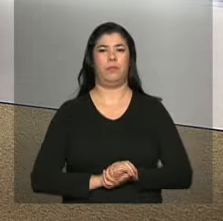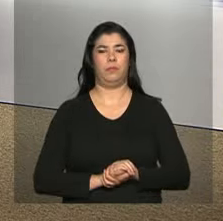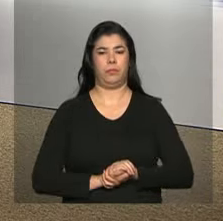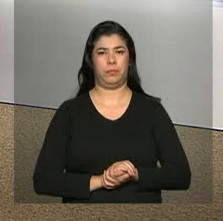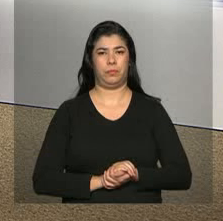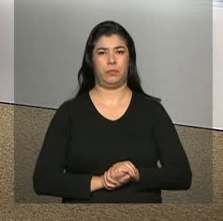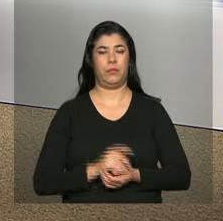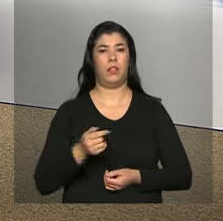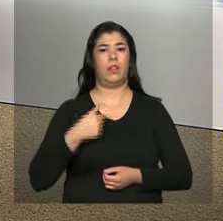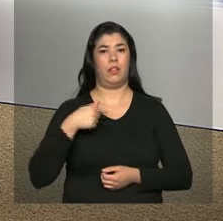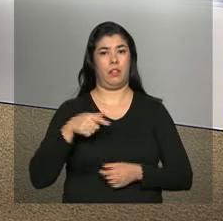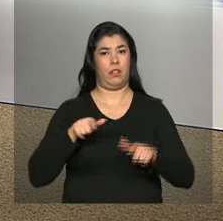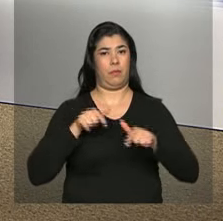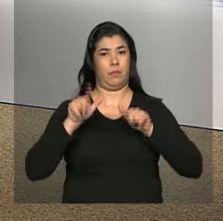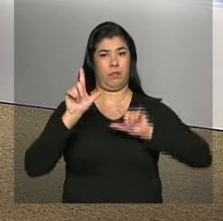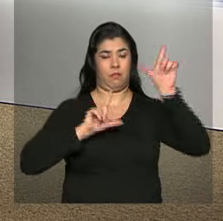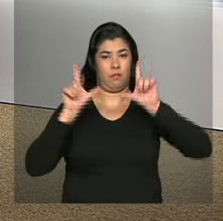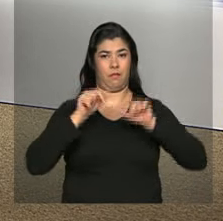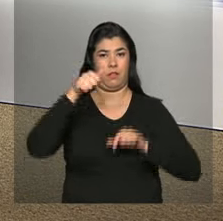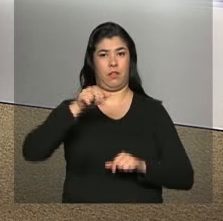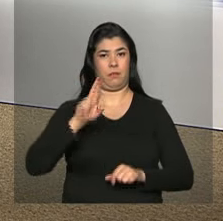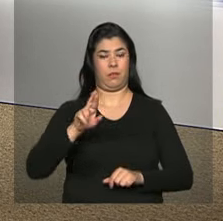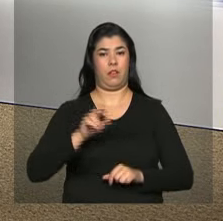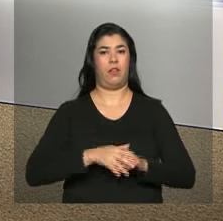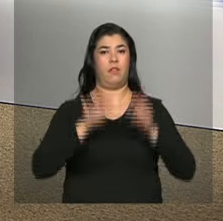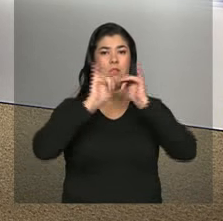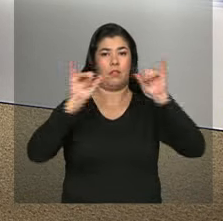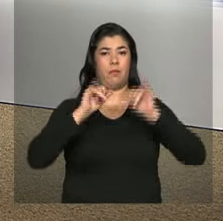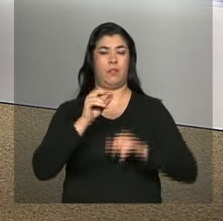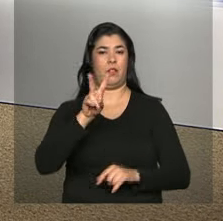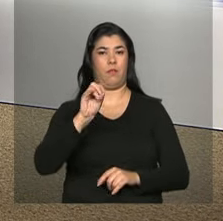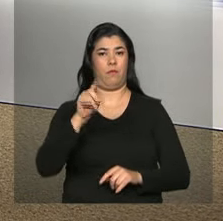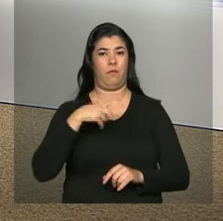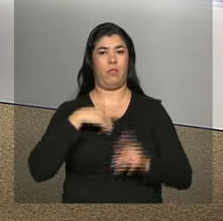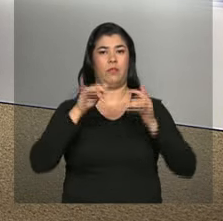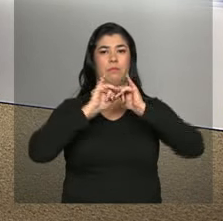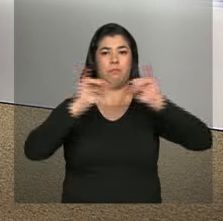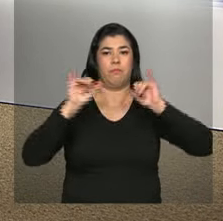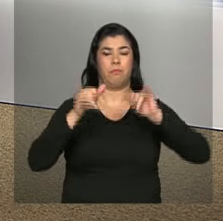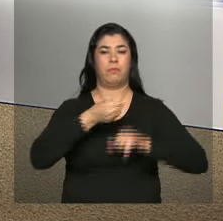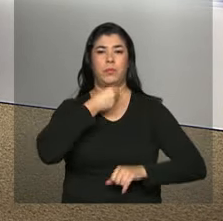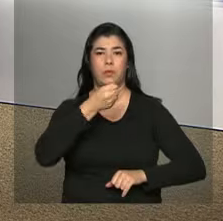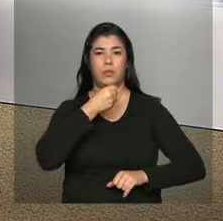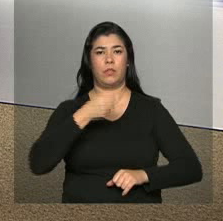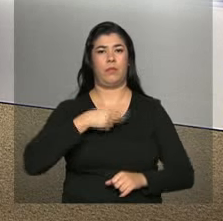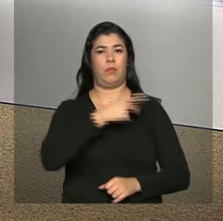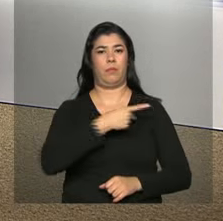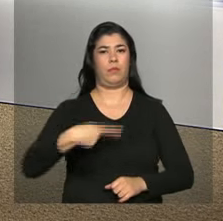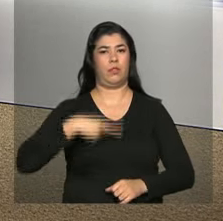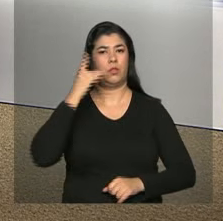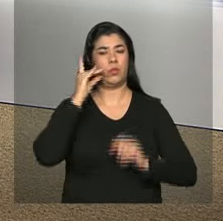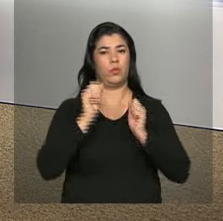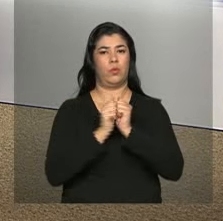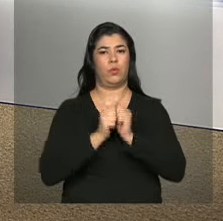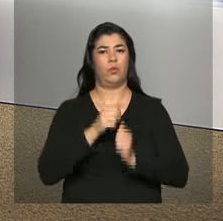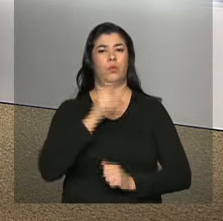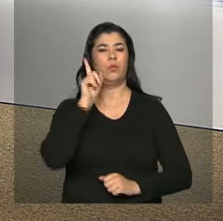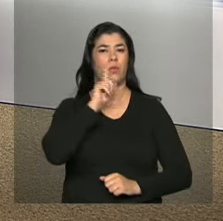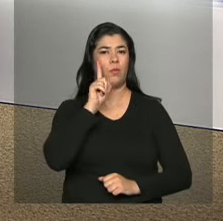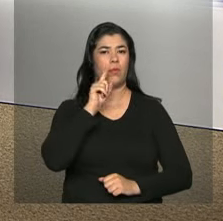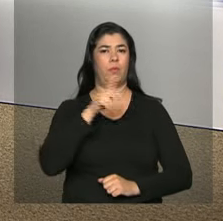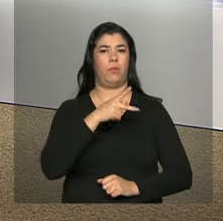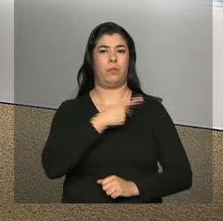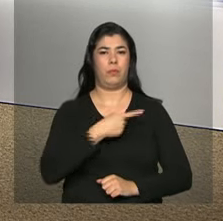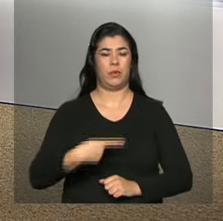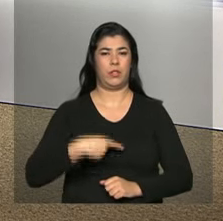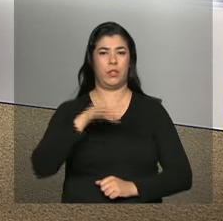E a NBR vai transmitir ao vivo de Washington a declaração à imprensa da presidenta Dilma Rousseff e do presidente americano, Barack Obama.